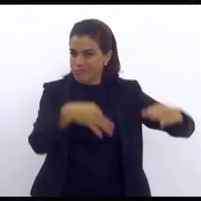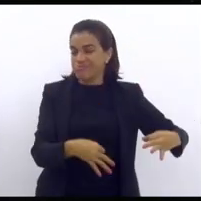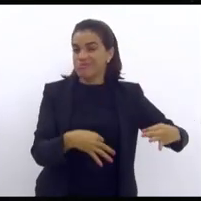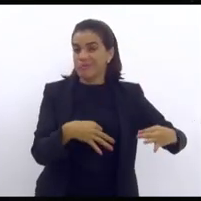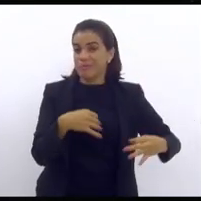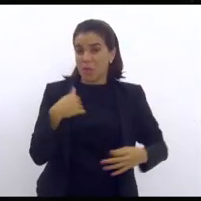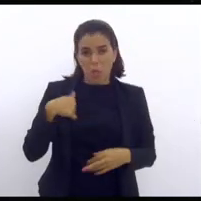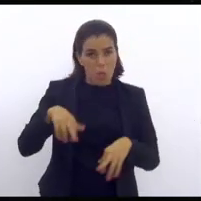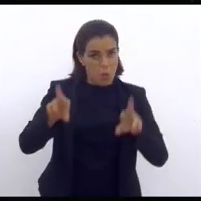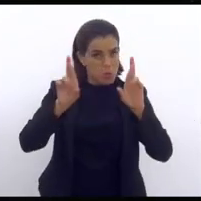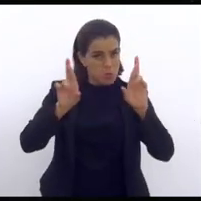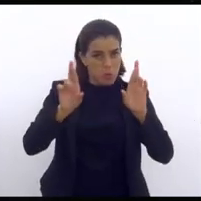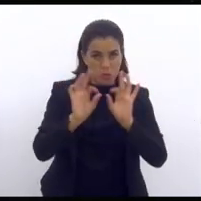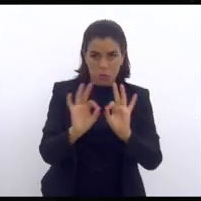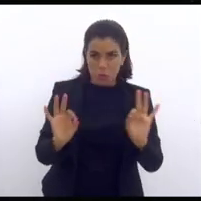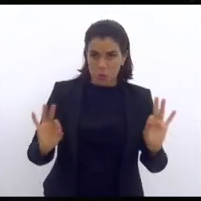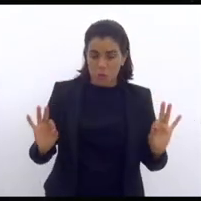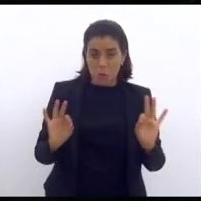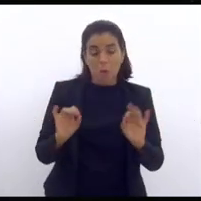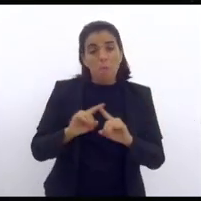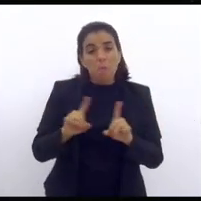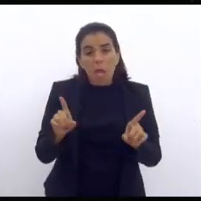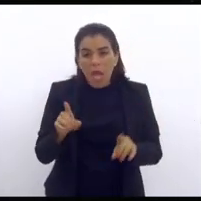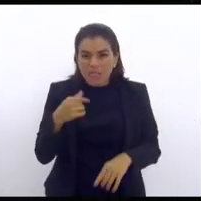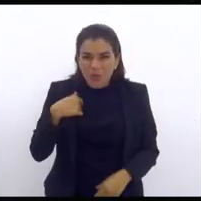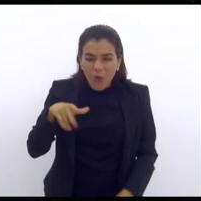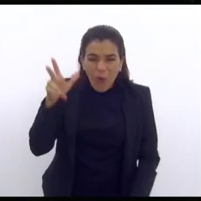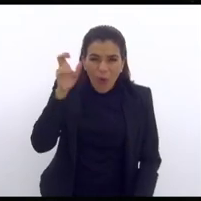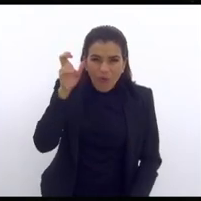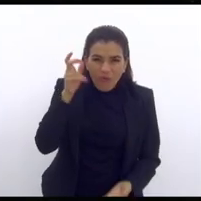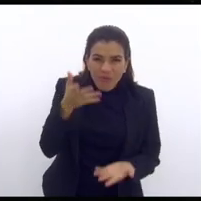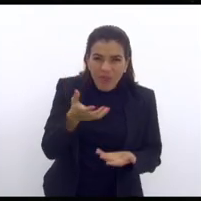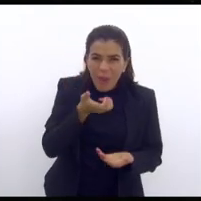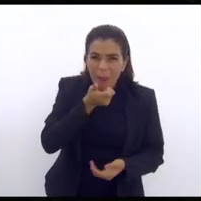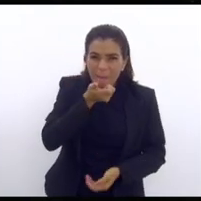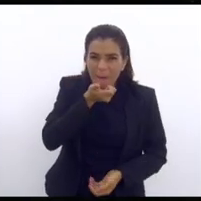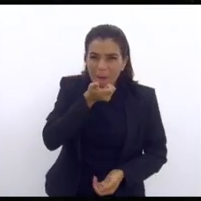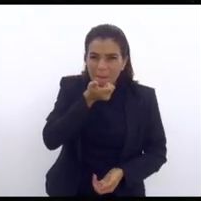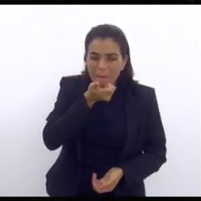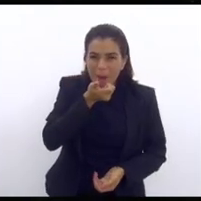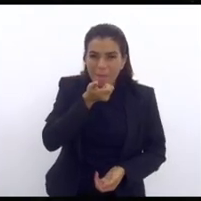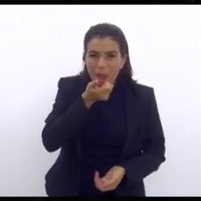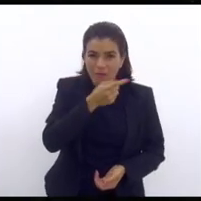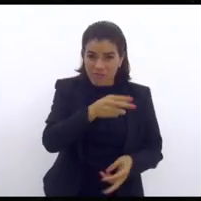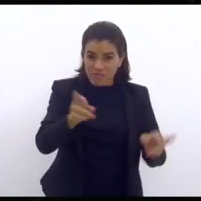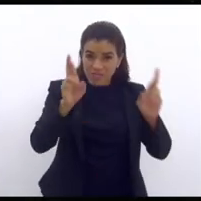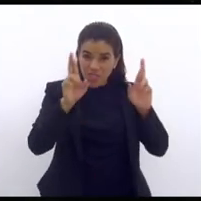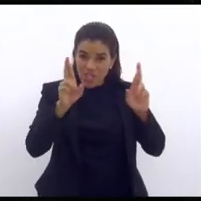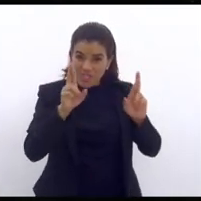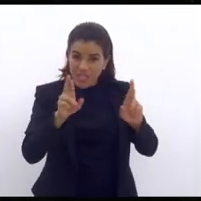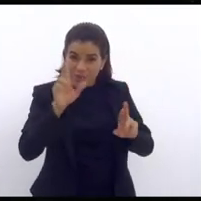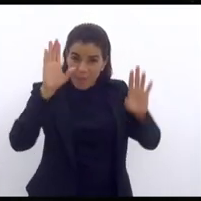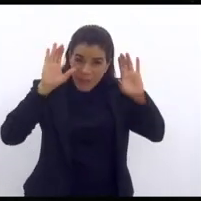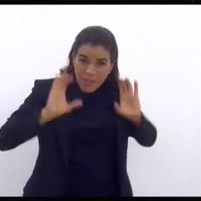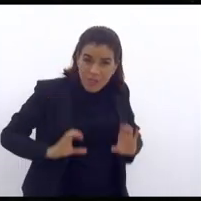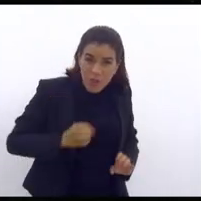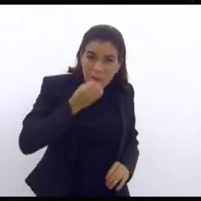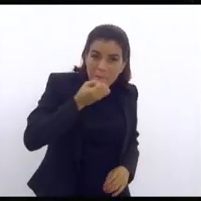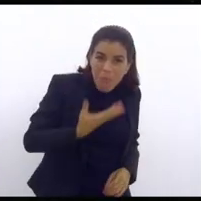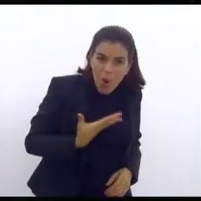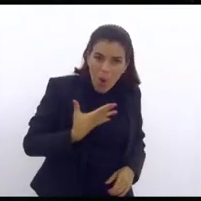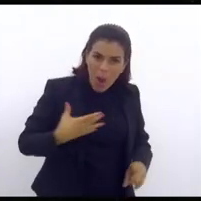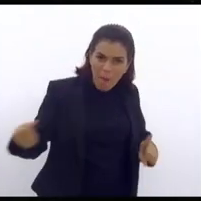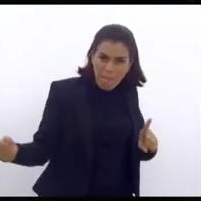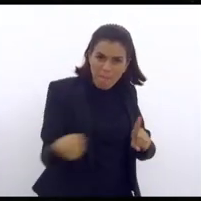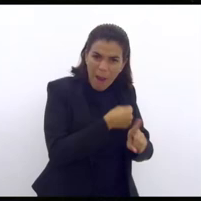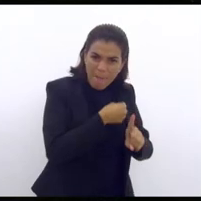eu não estou torcendo para isso. Só que depois de escutar uma fala dessa, você torcendo para que um cidadão de bem tome porrada de um vagabundo, só